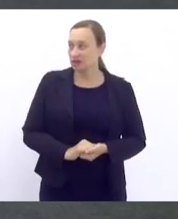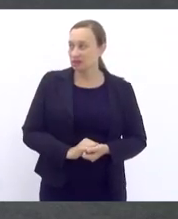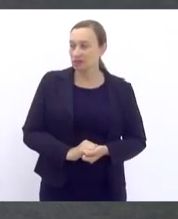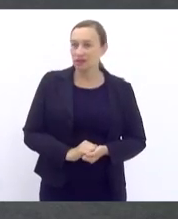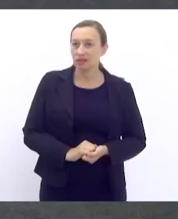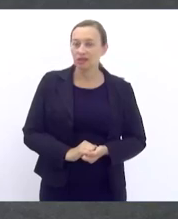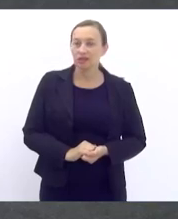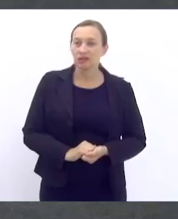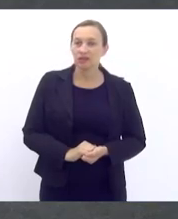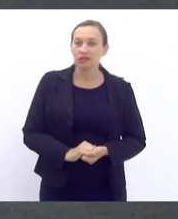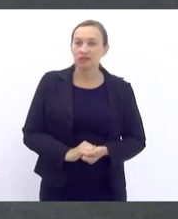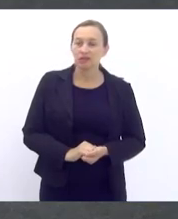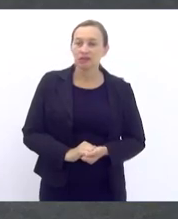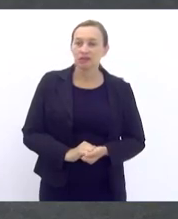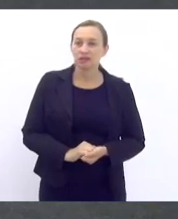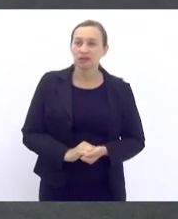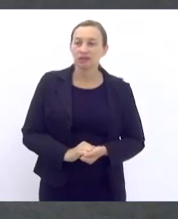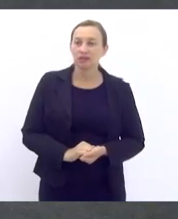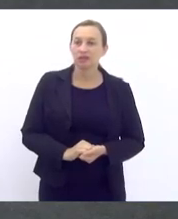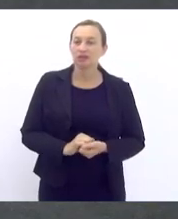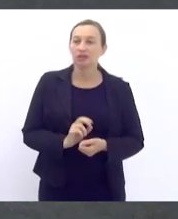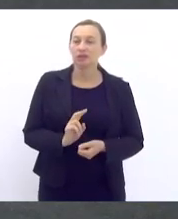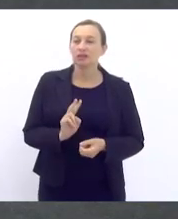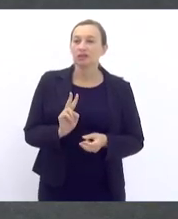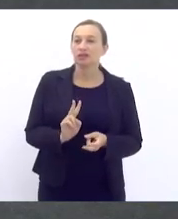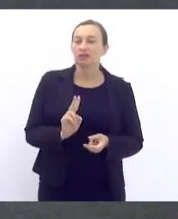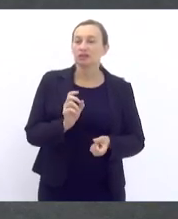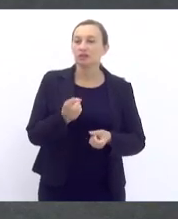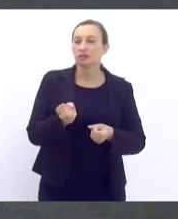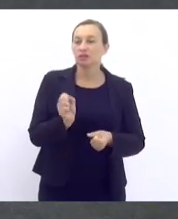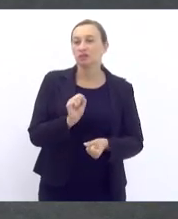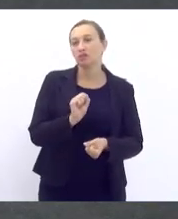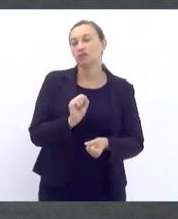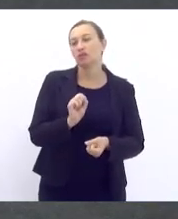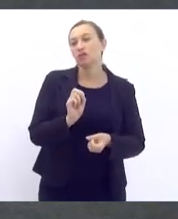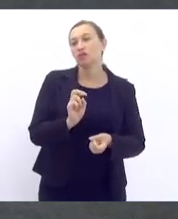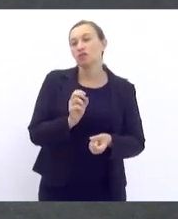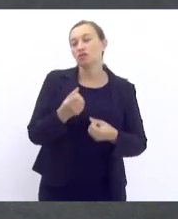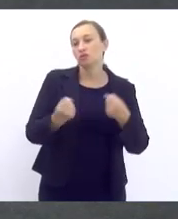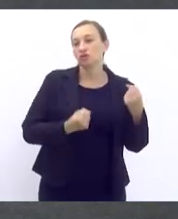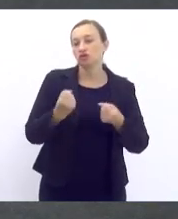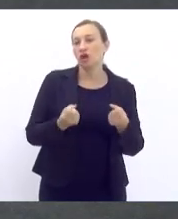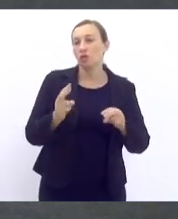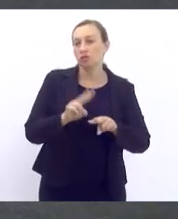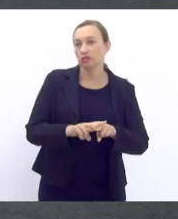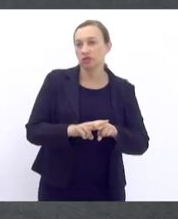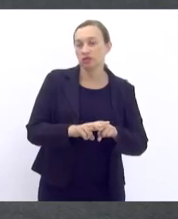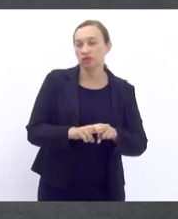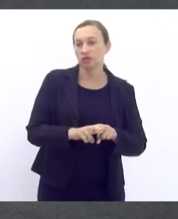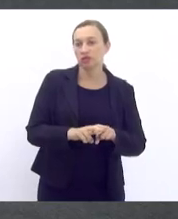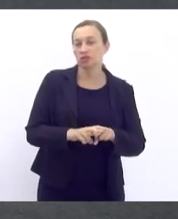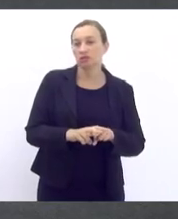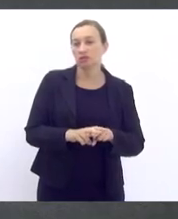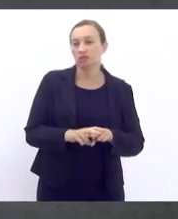que os carros apreendidos após 120 dias sem reclamação para os seus proprietários sejam